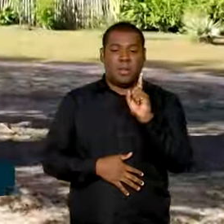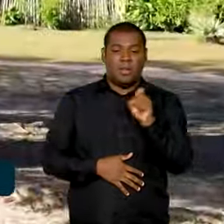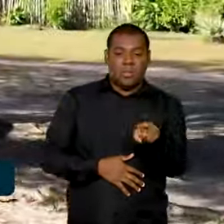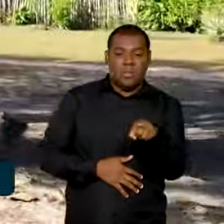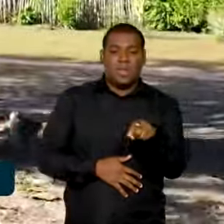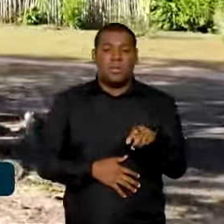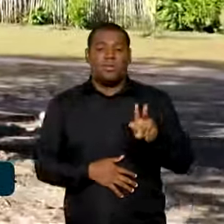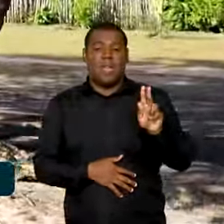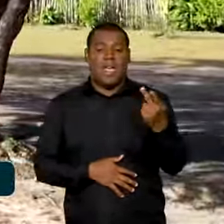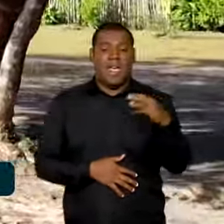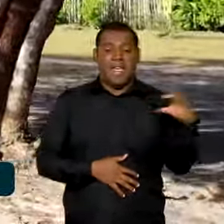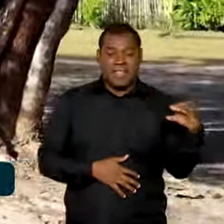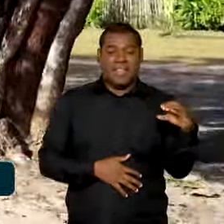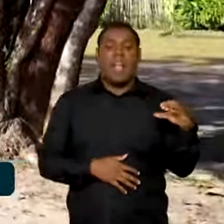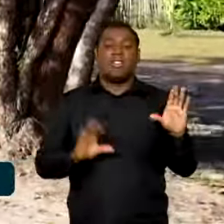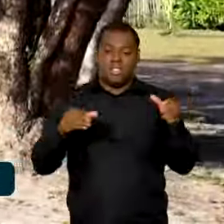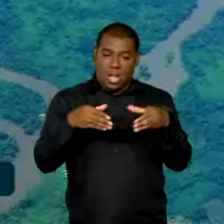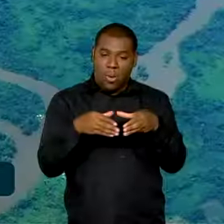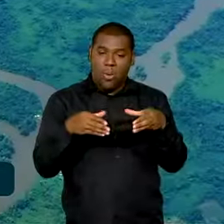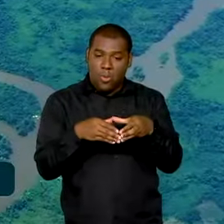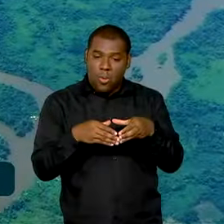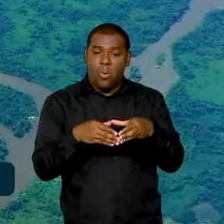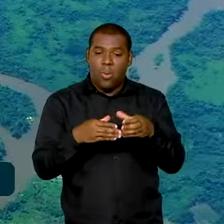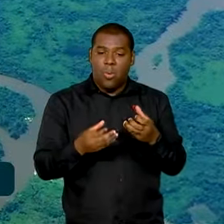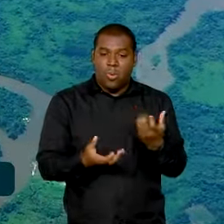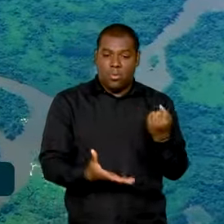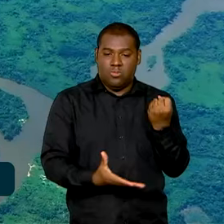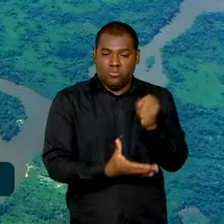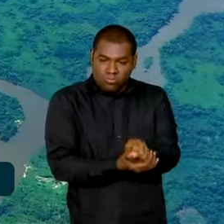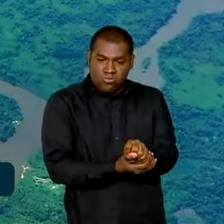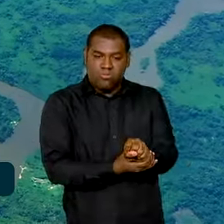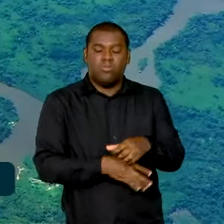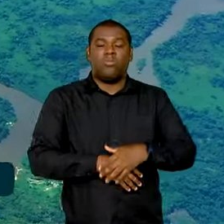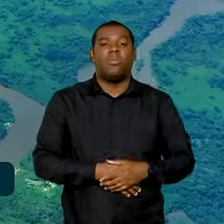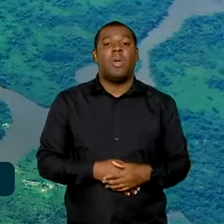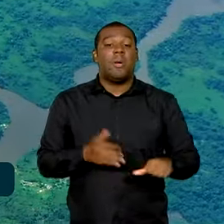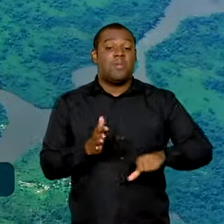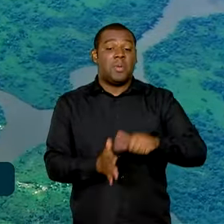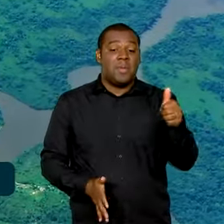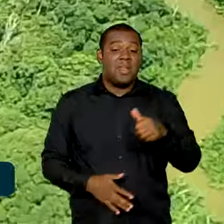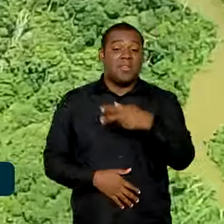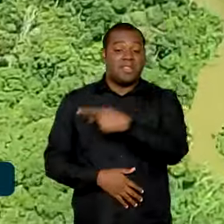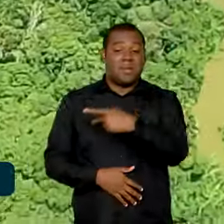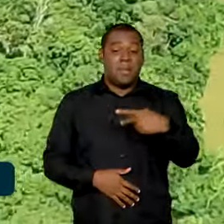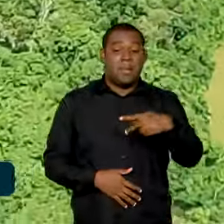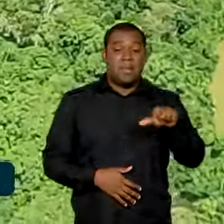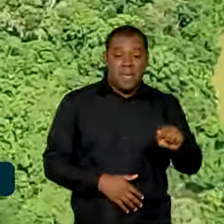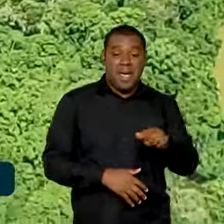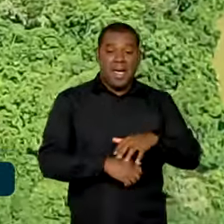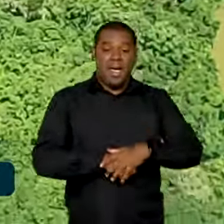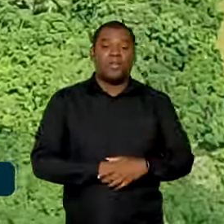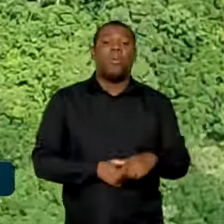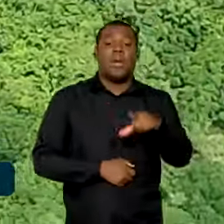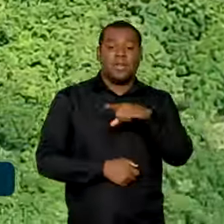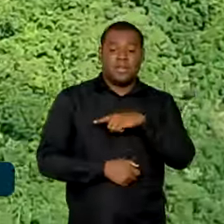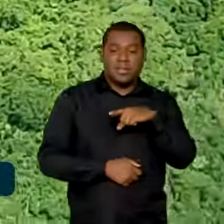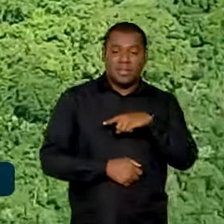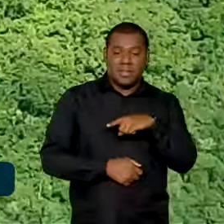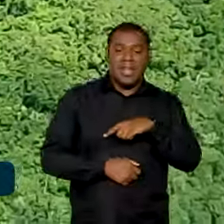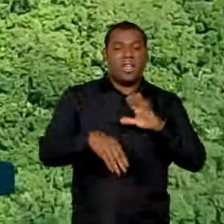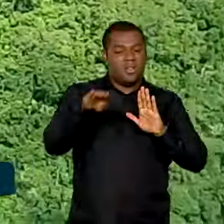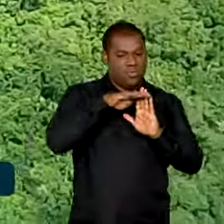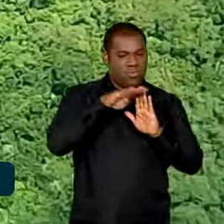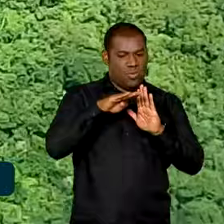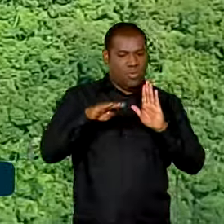comunidades quilombolas em todo o país. É a primeira vez que o PPA traz na lei a indicação de quais são as agendas